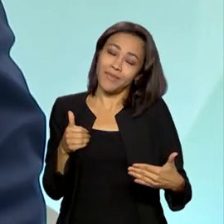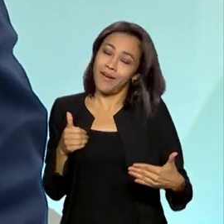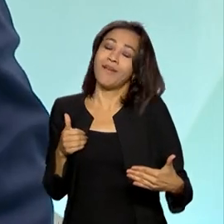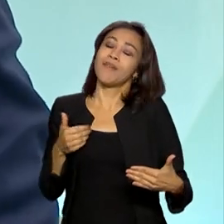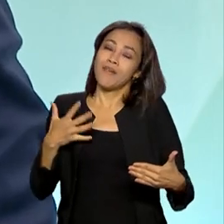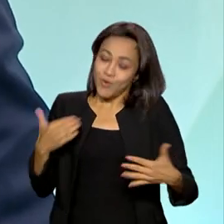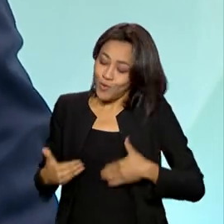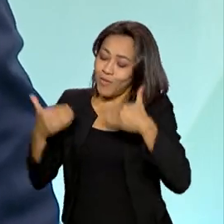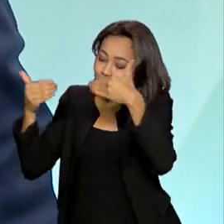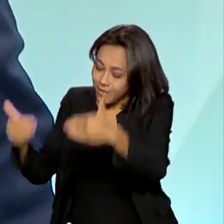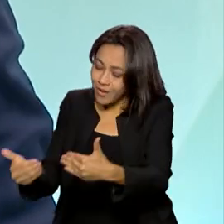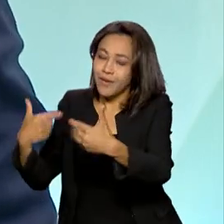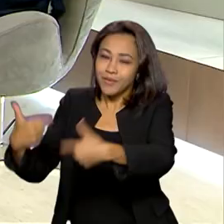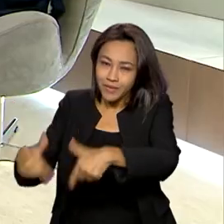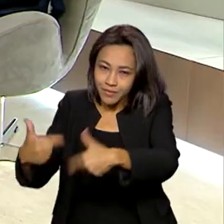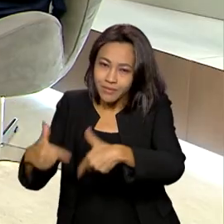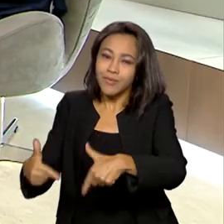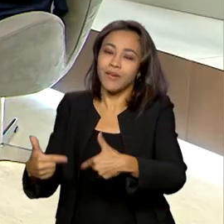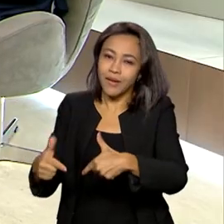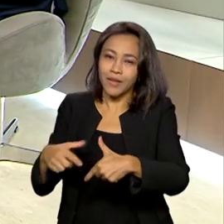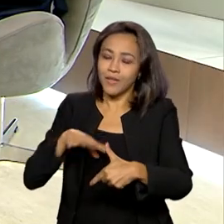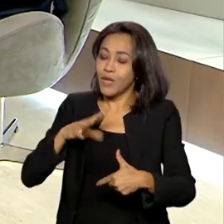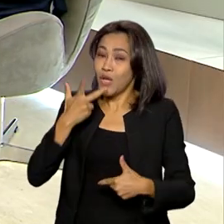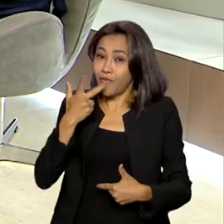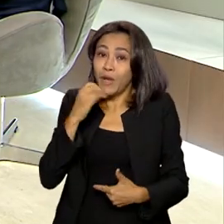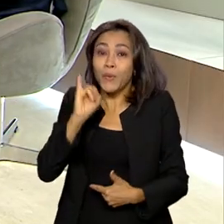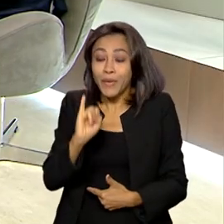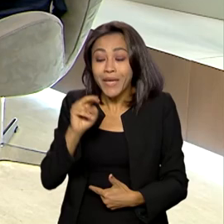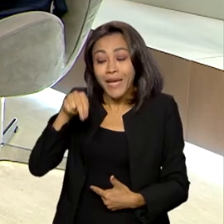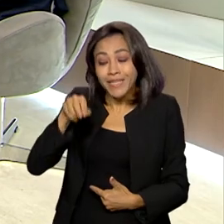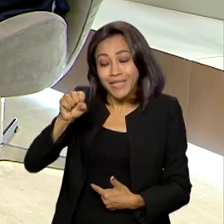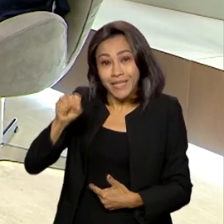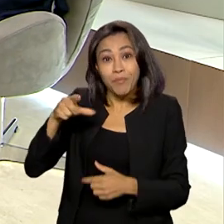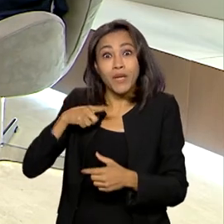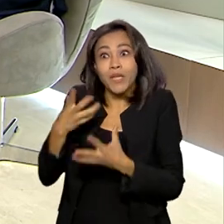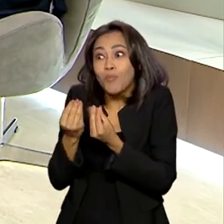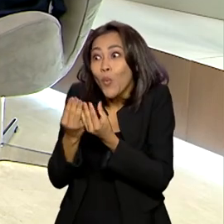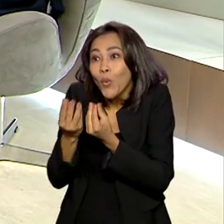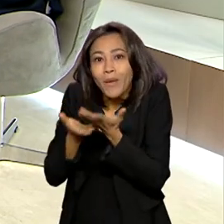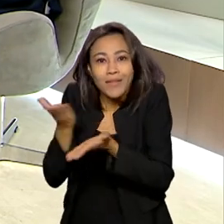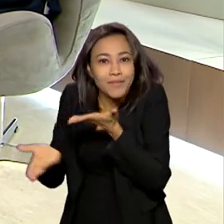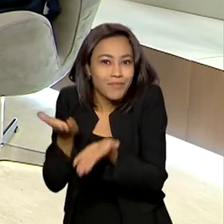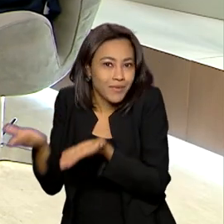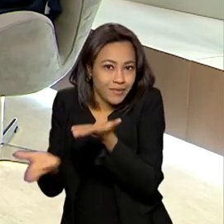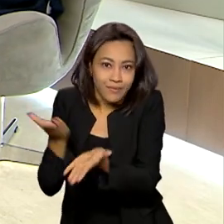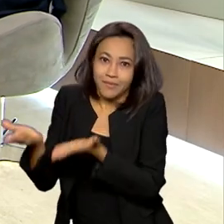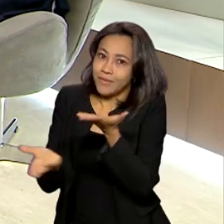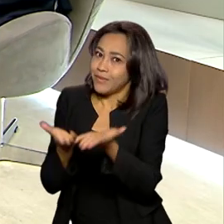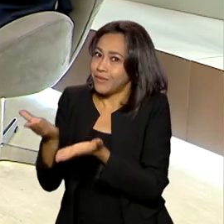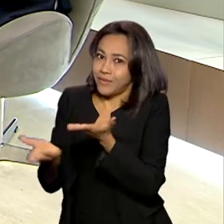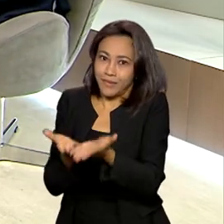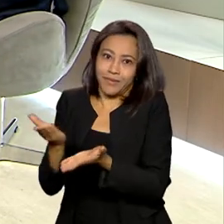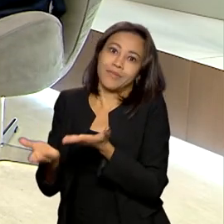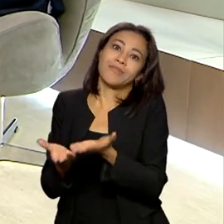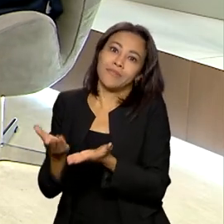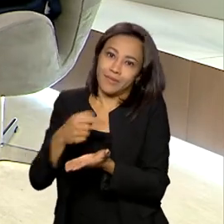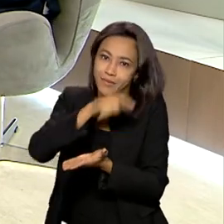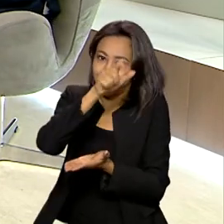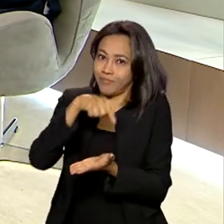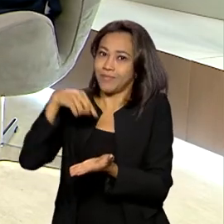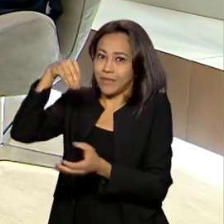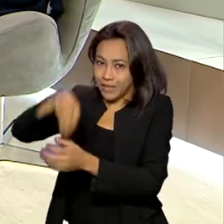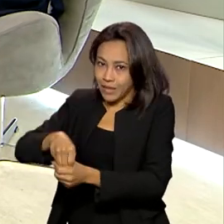Ministério do Trabalho e Previdência como um todo. Eu falo INSS porque lá está o maior número de atendimentos do nosso